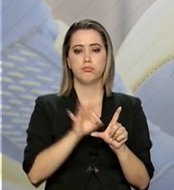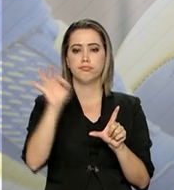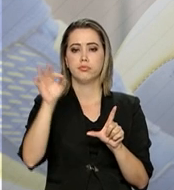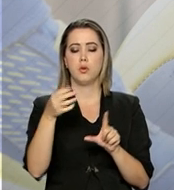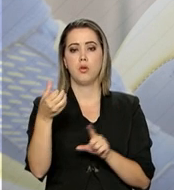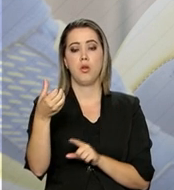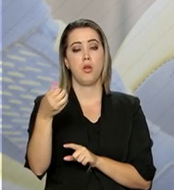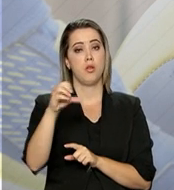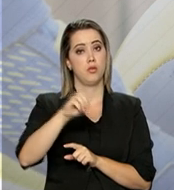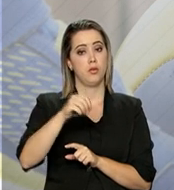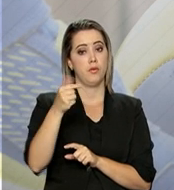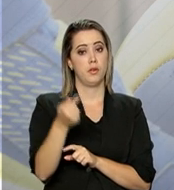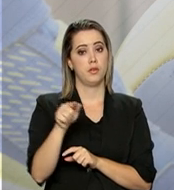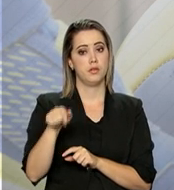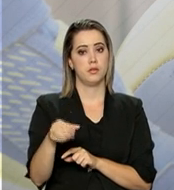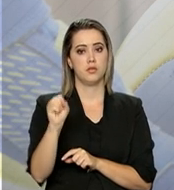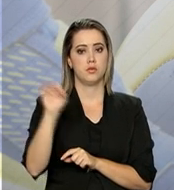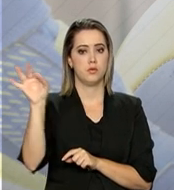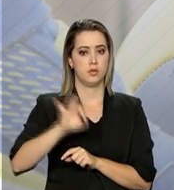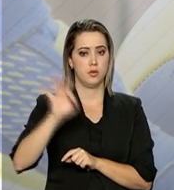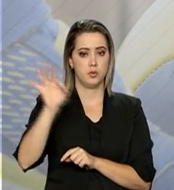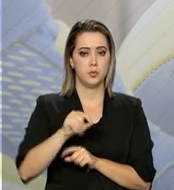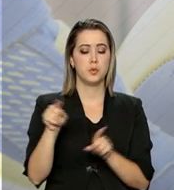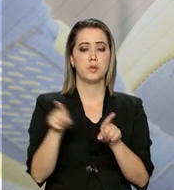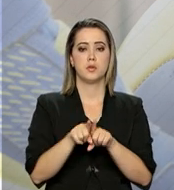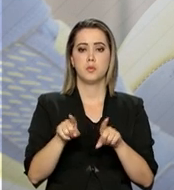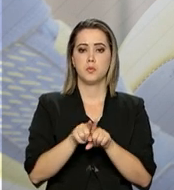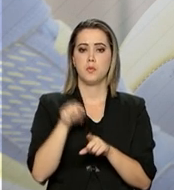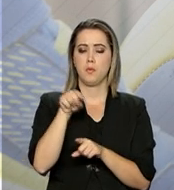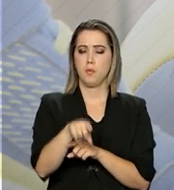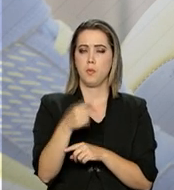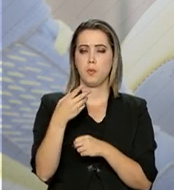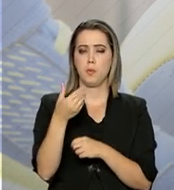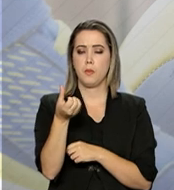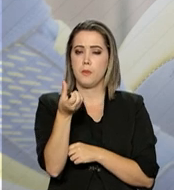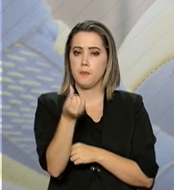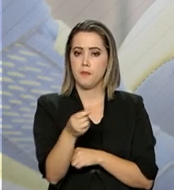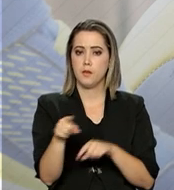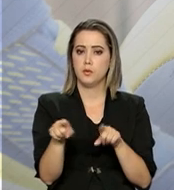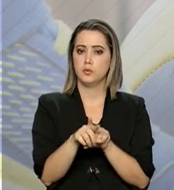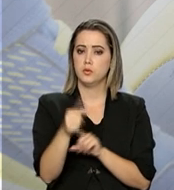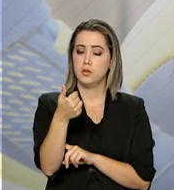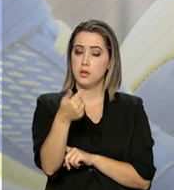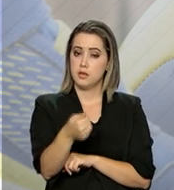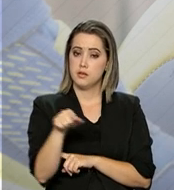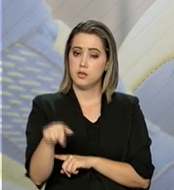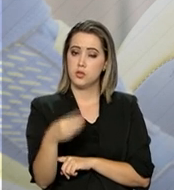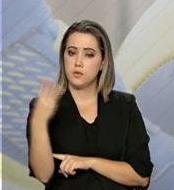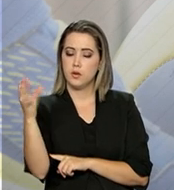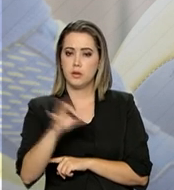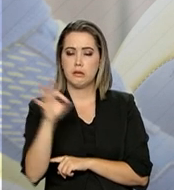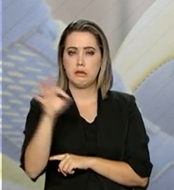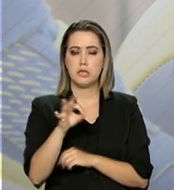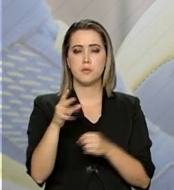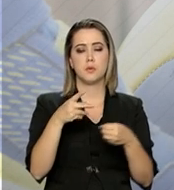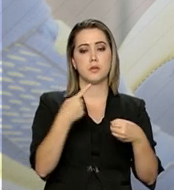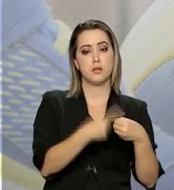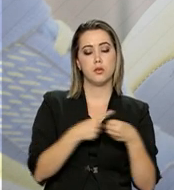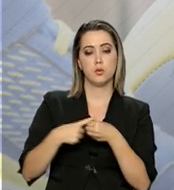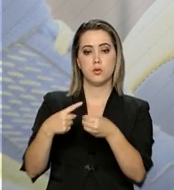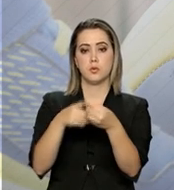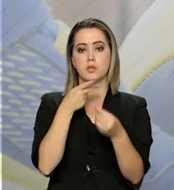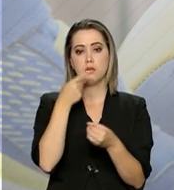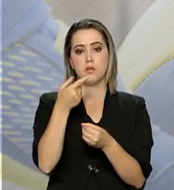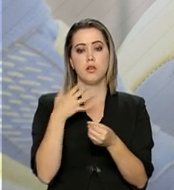97,8%. Além disso, em 2016, 7,3% dos municípios